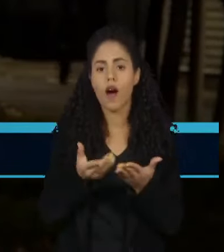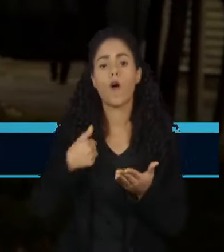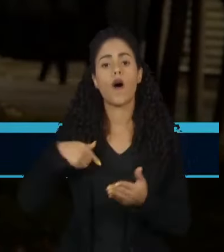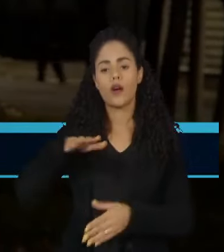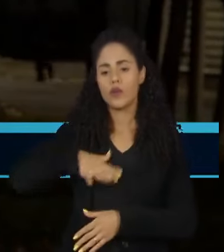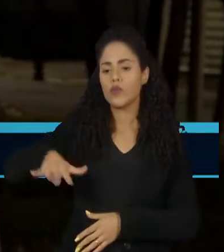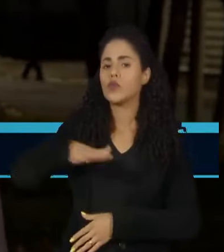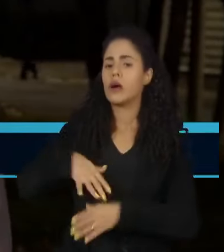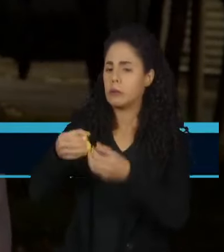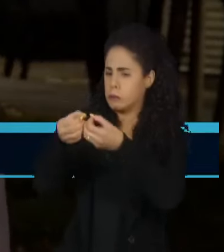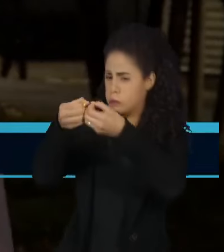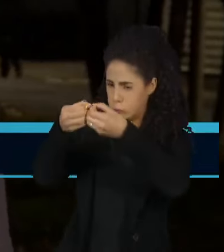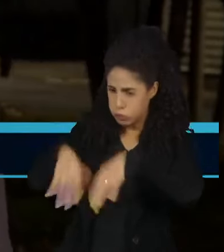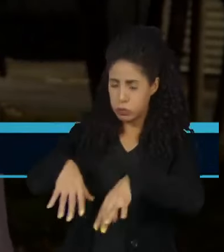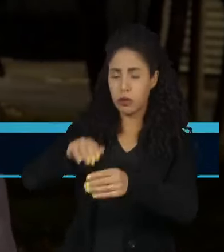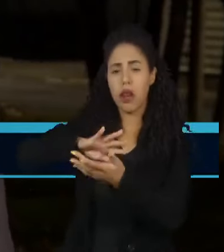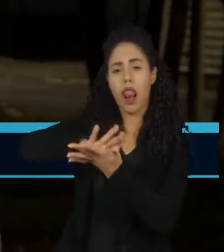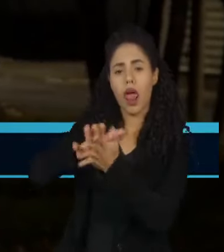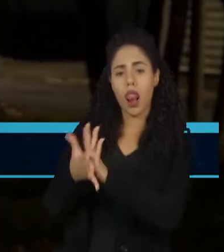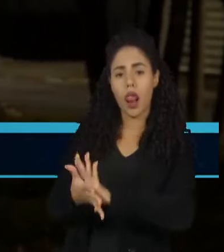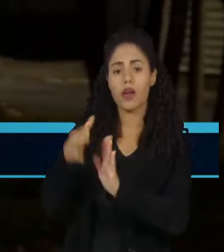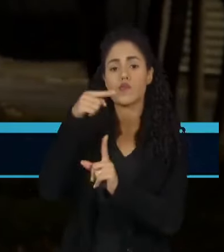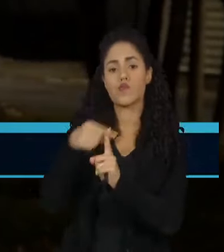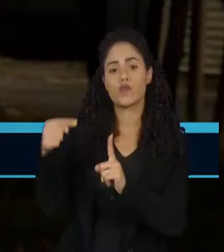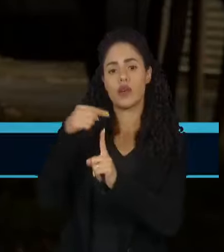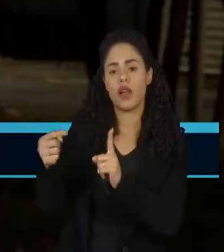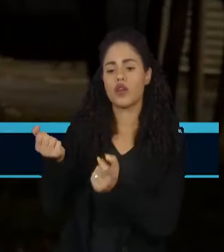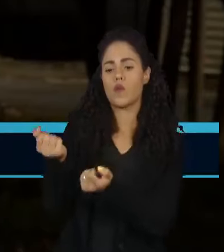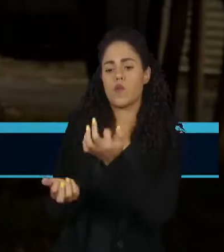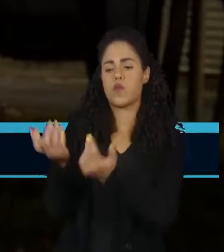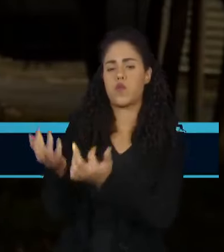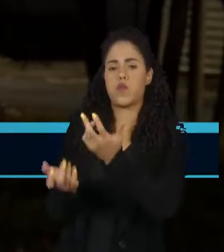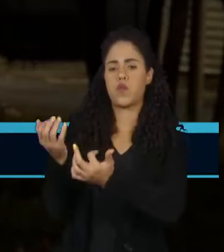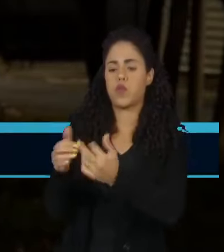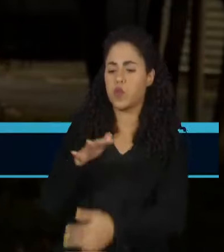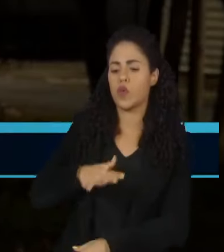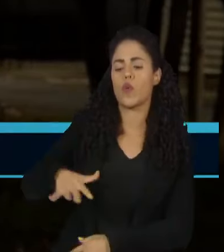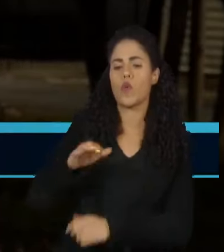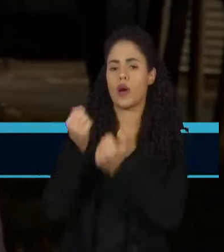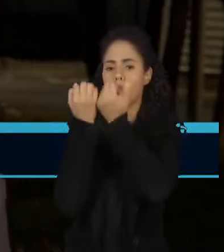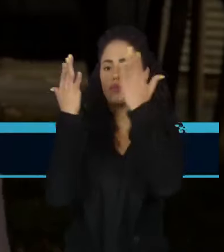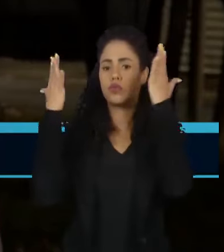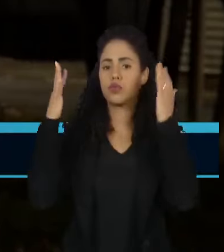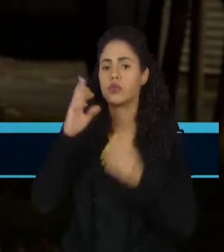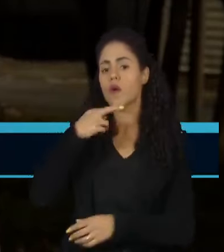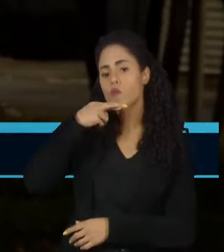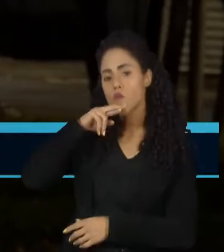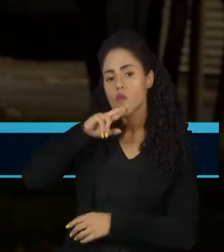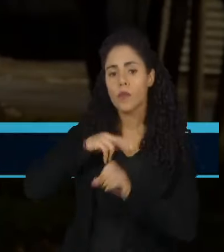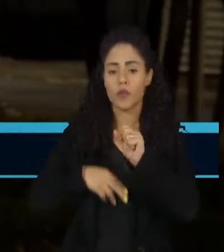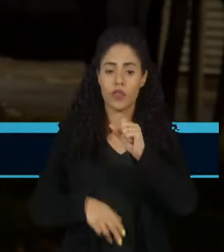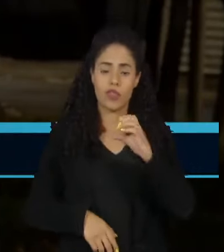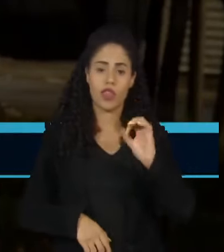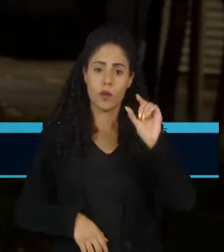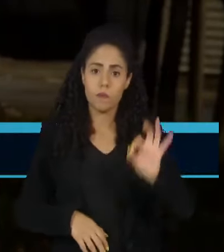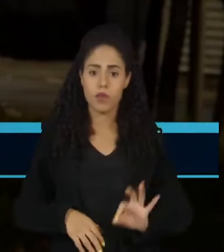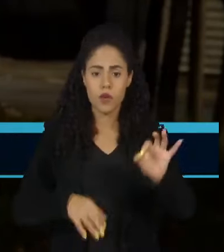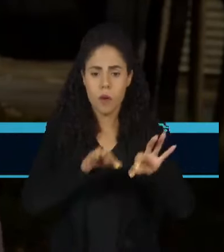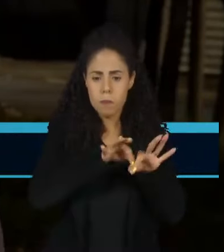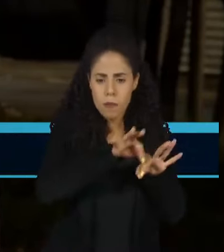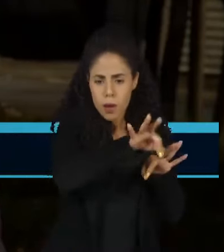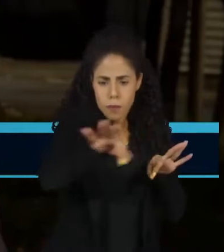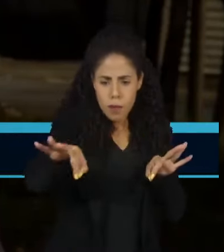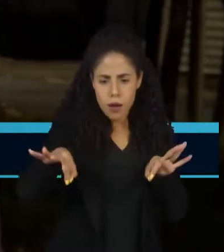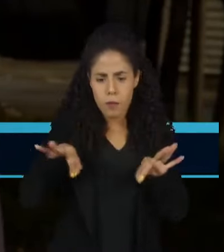afetada pelo fogo. Quase metade dos focos de incêndio atingiram essas plantações. 80 mil hectares foram